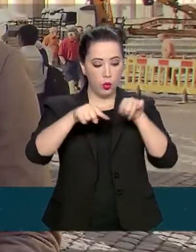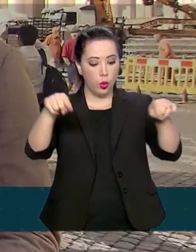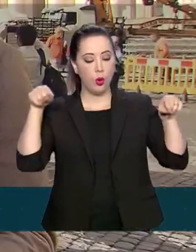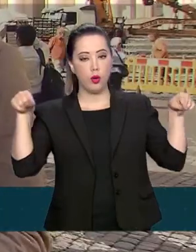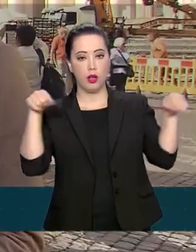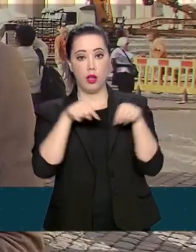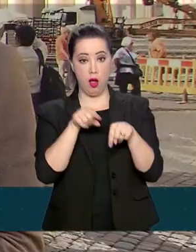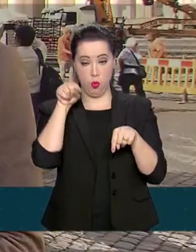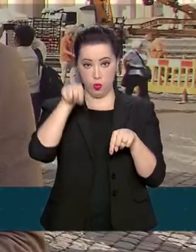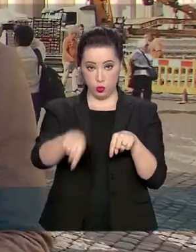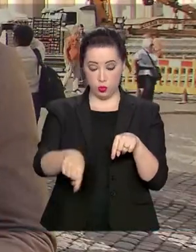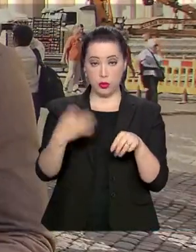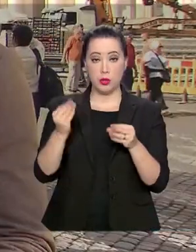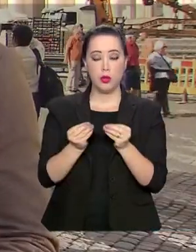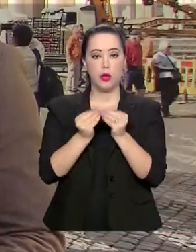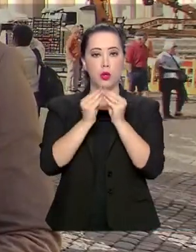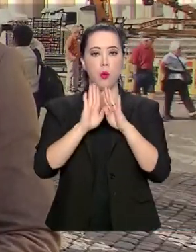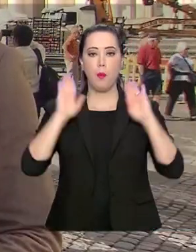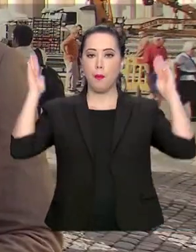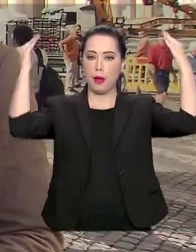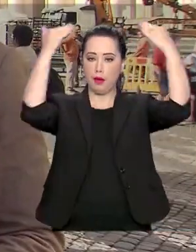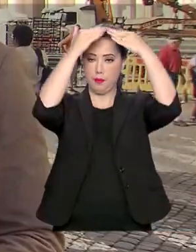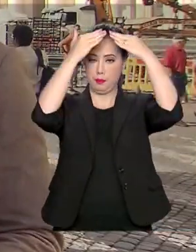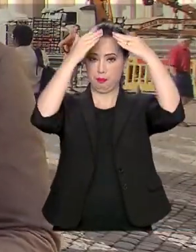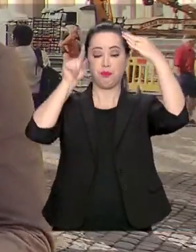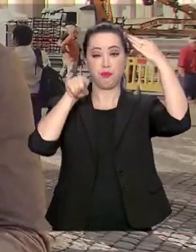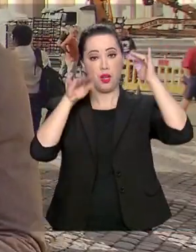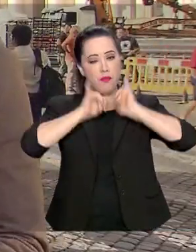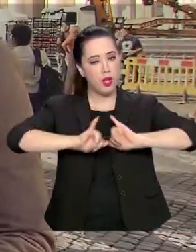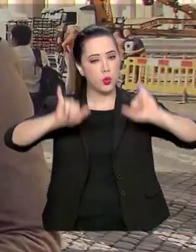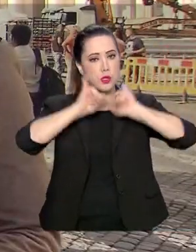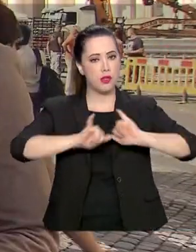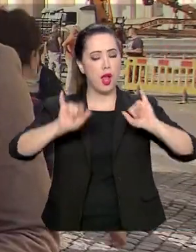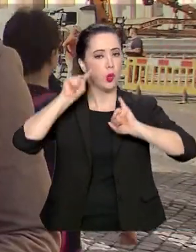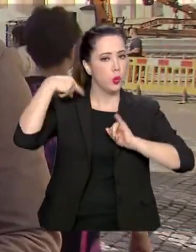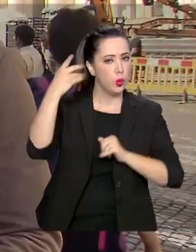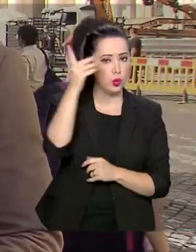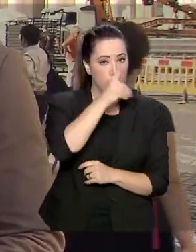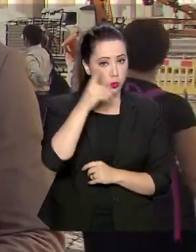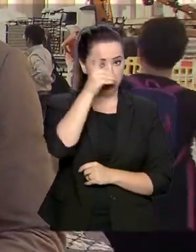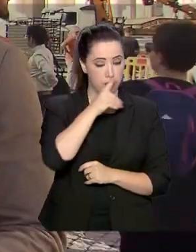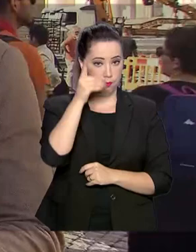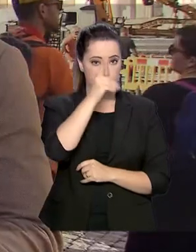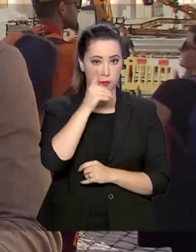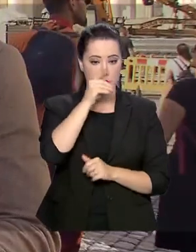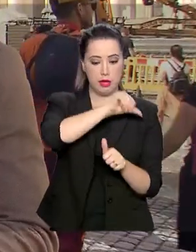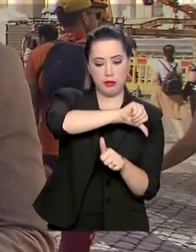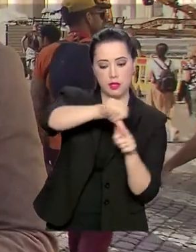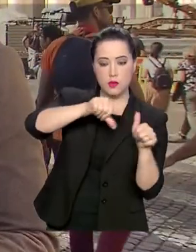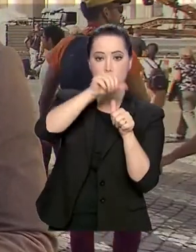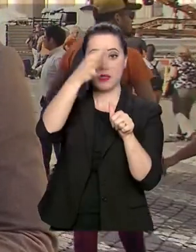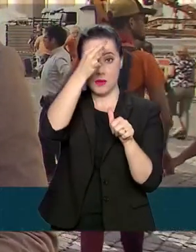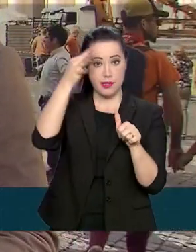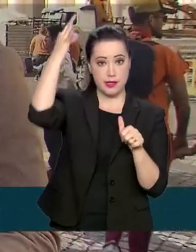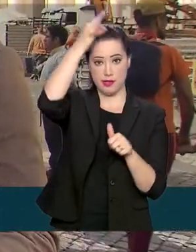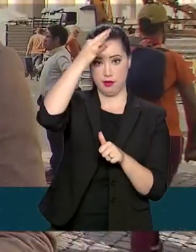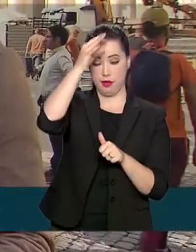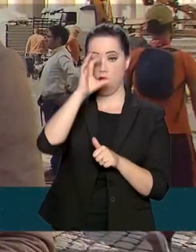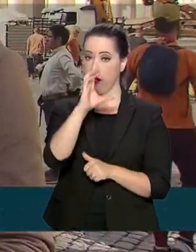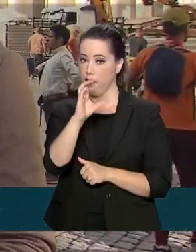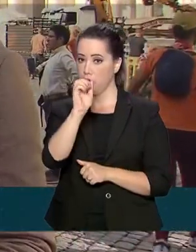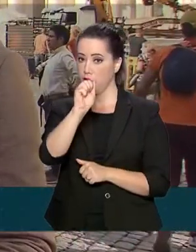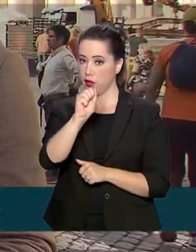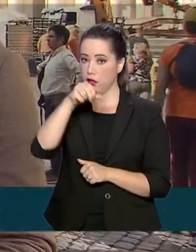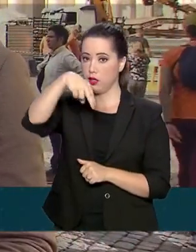Vaticano, que o Papa Francisco vai anunciar no próximo domingo a canonização da irmã Dulce. Mais de 40 mil pessoas são